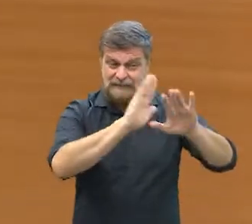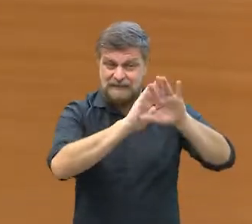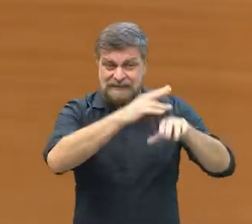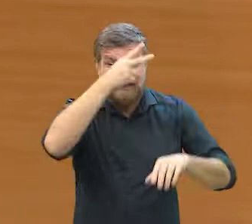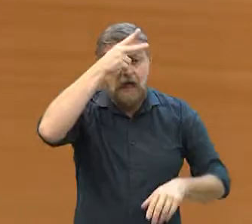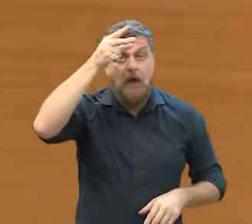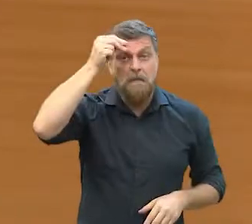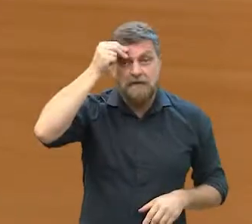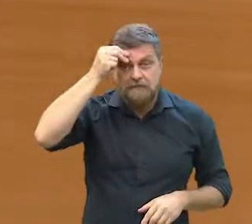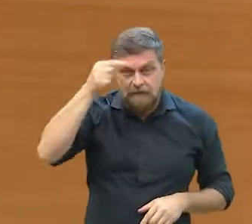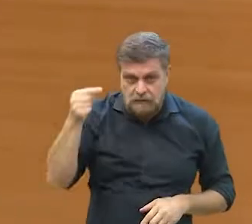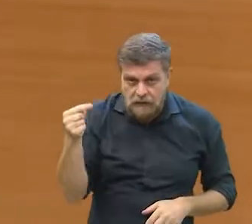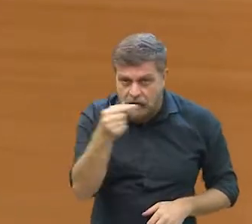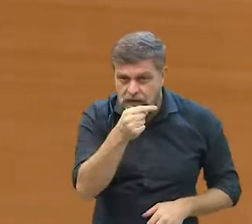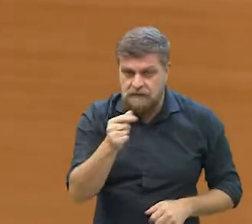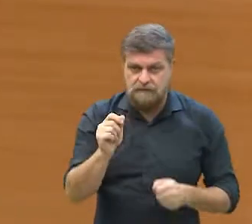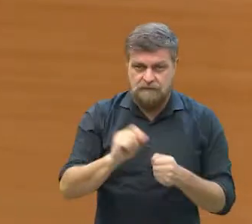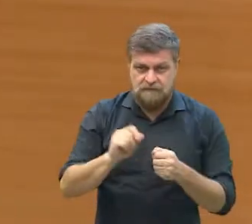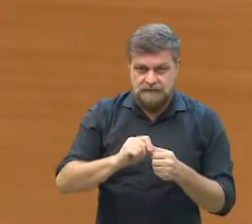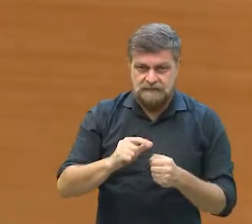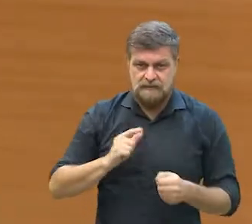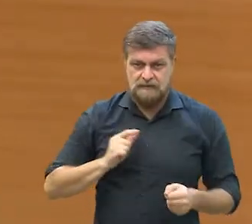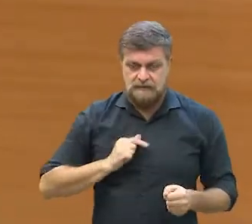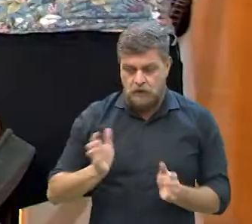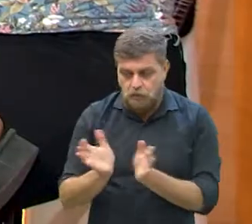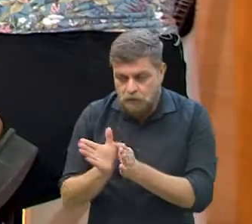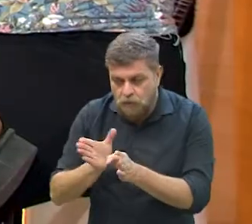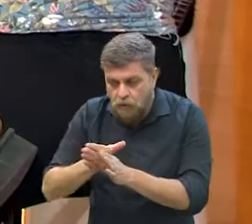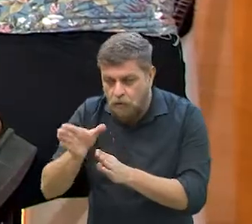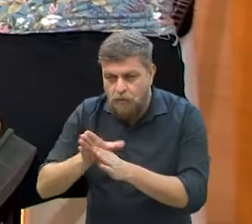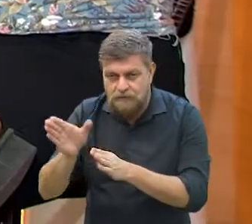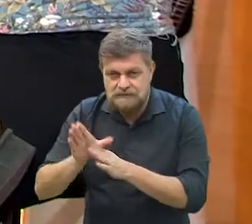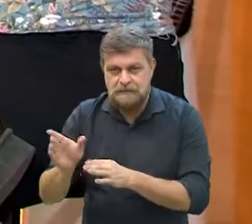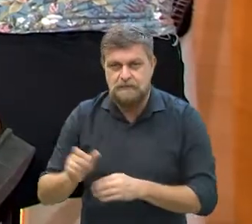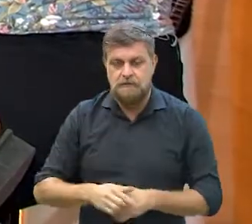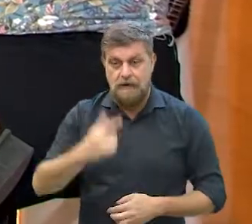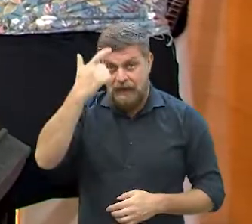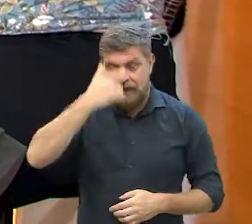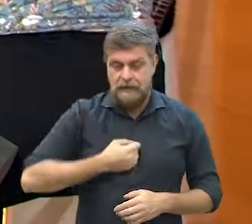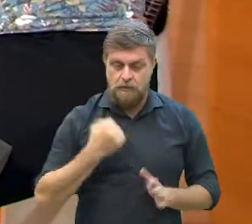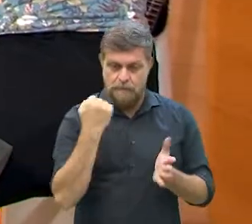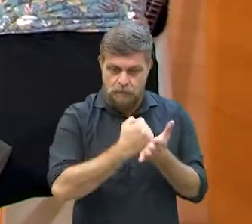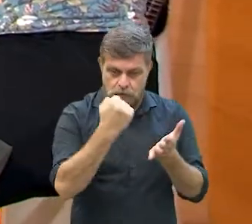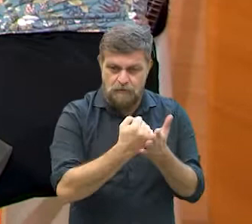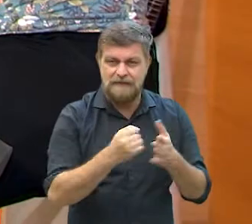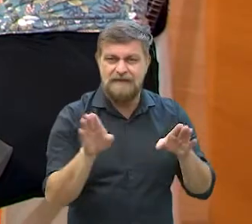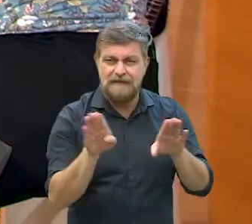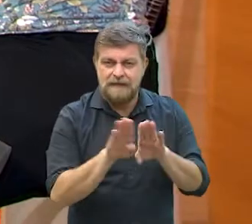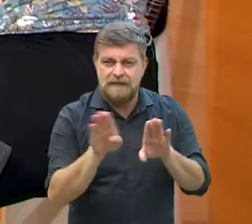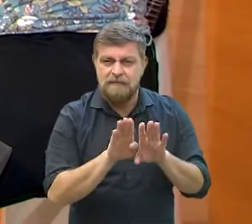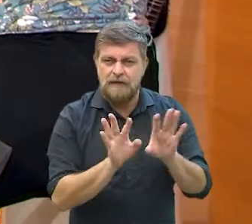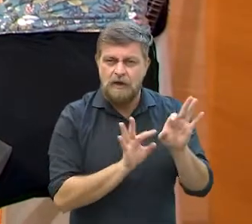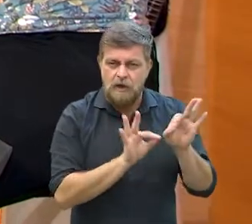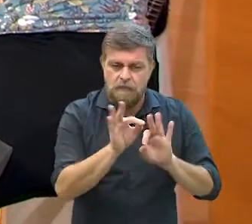e faça a partir do Conselho. Ao mesmo tempo, eu protocolei um